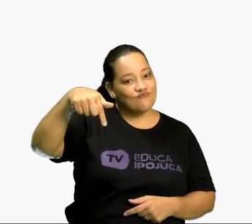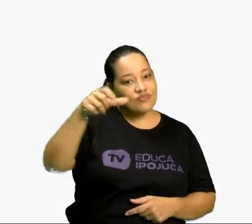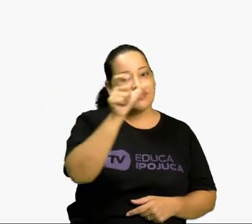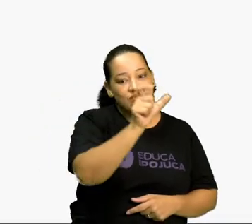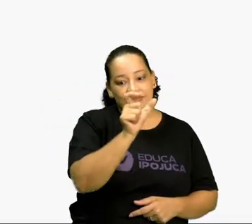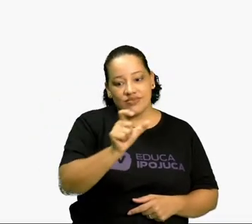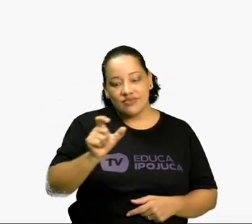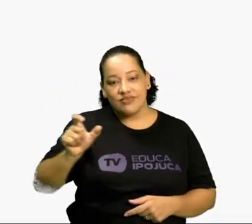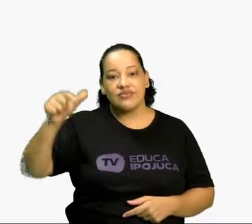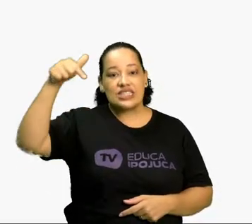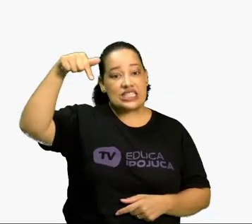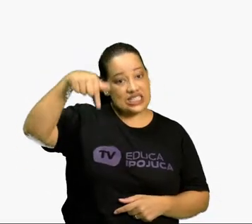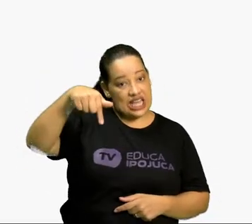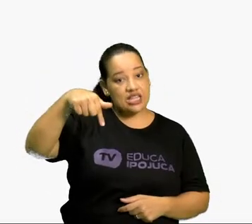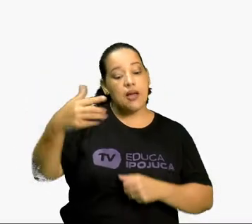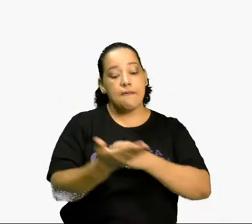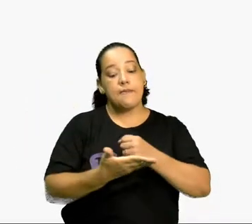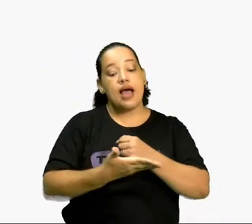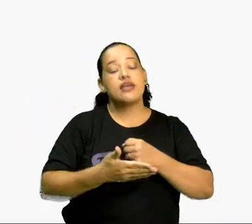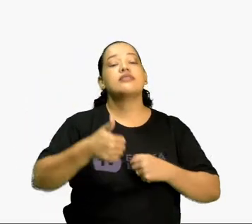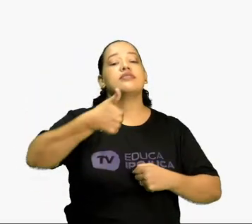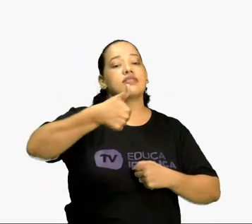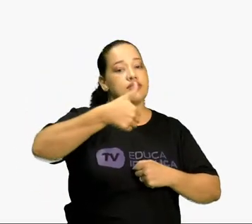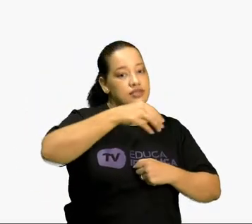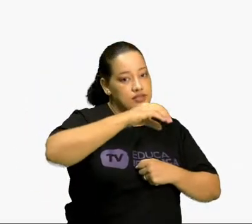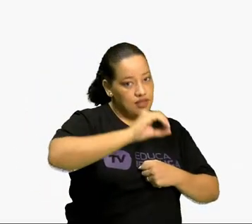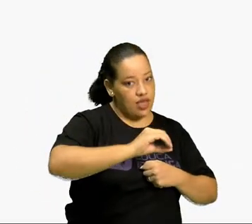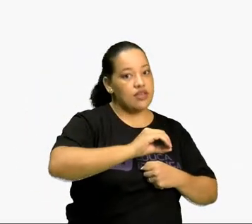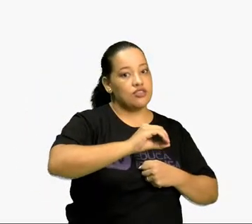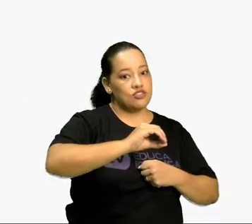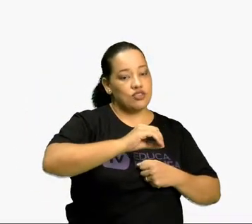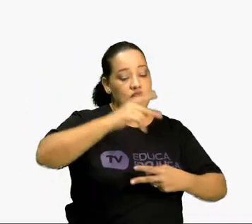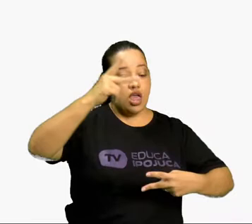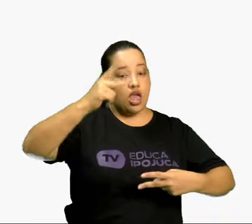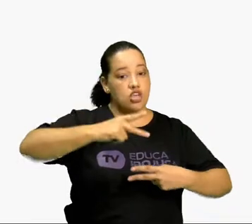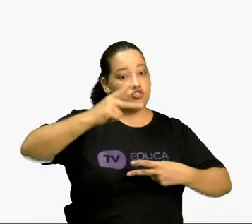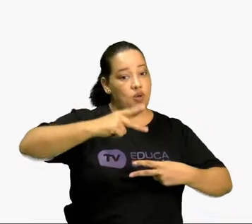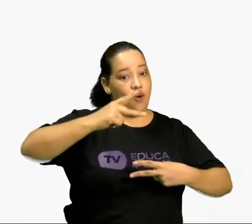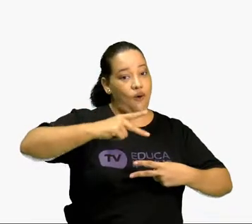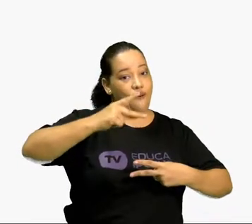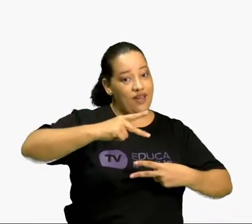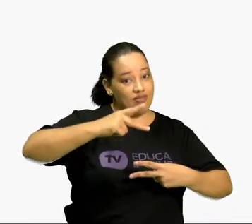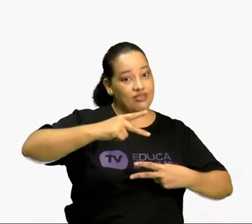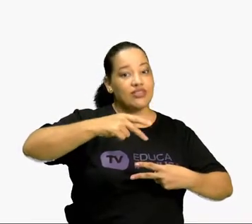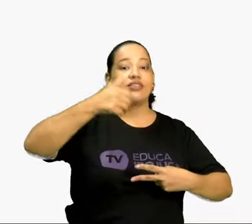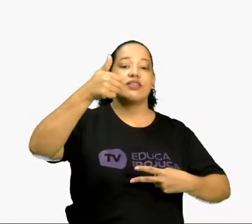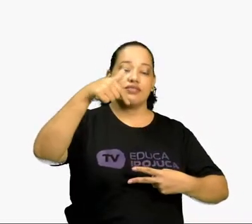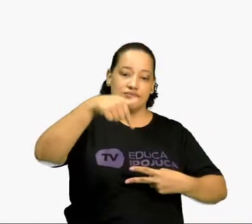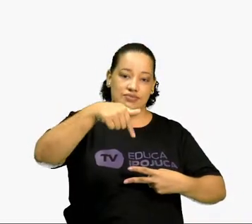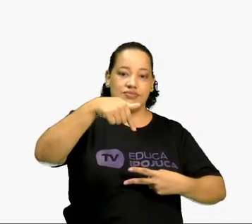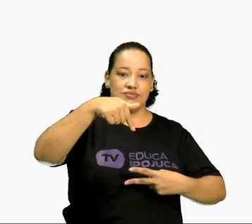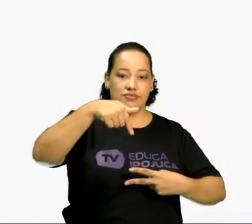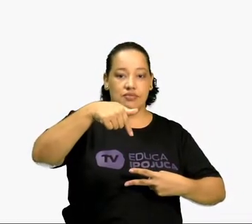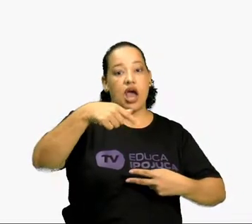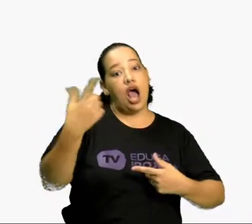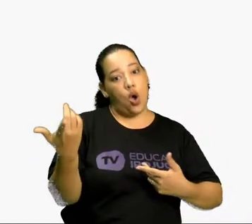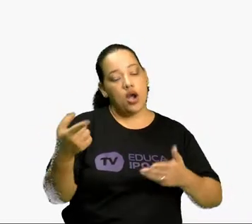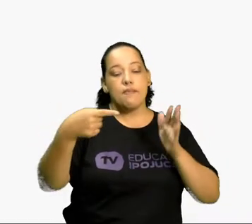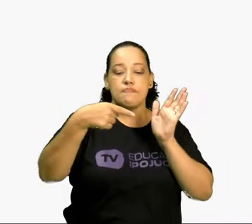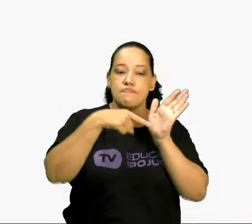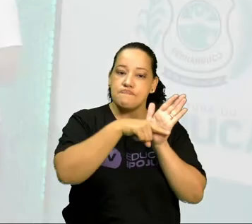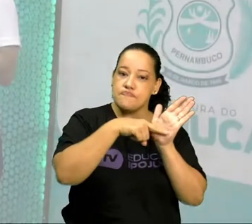casas. A base é 10. E agora vai ser o expoente menos 7. Olha a diferença.